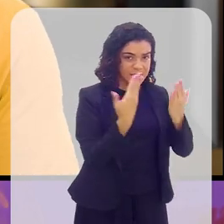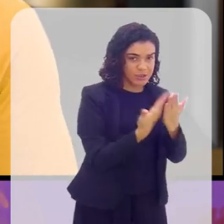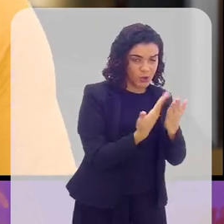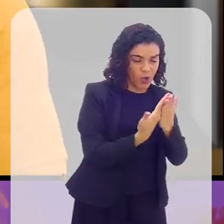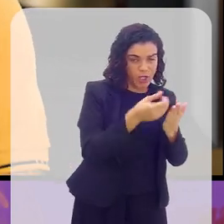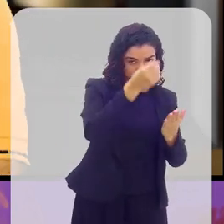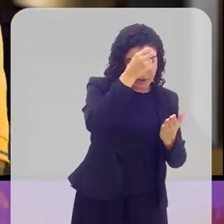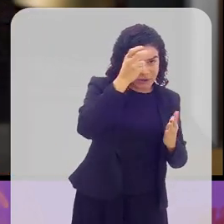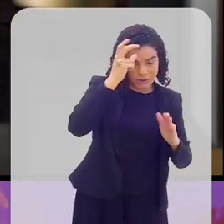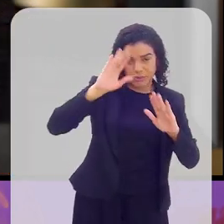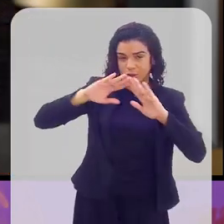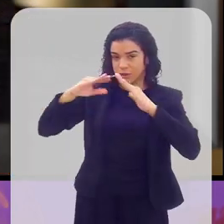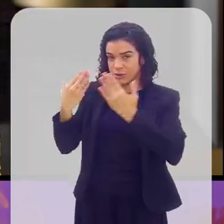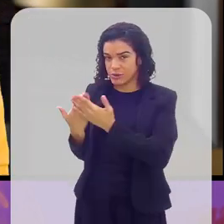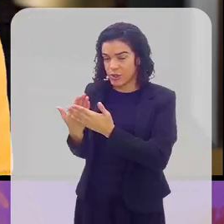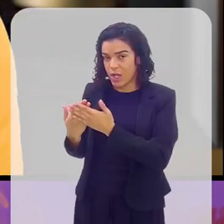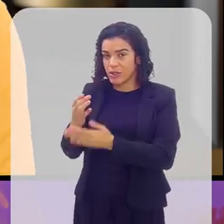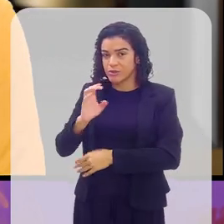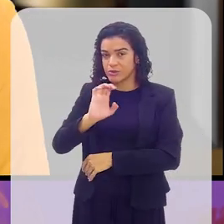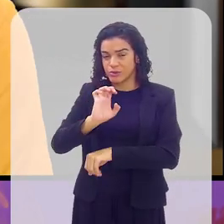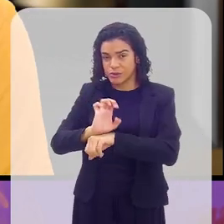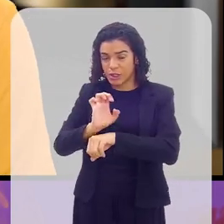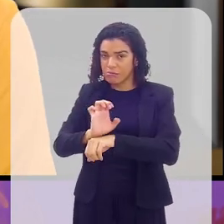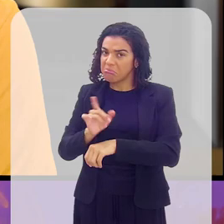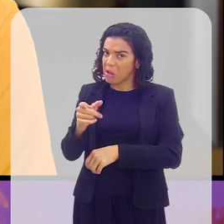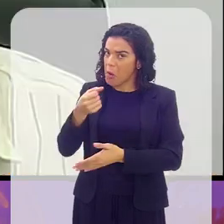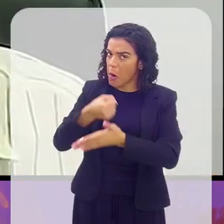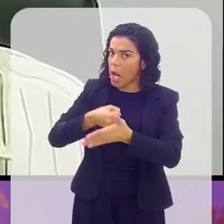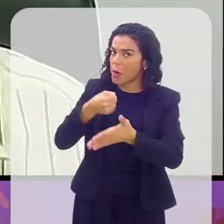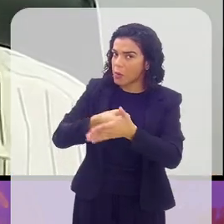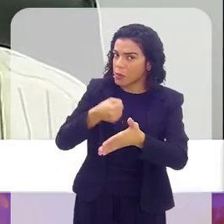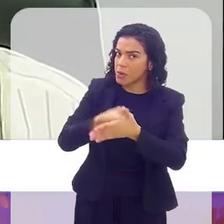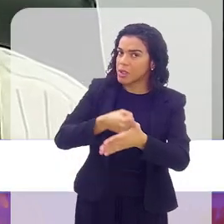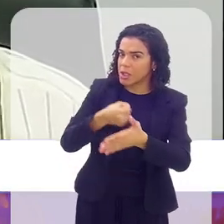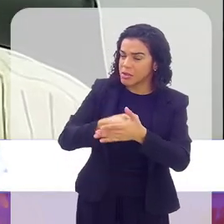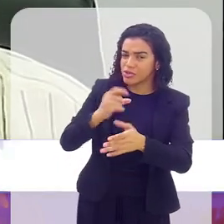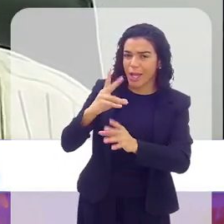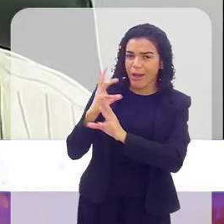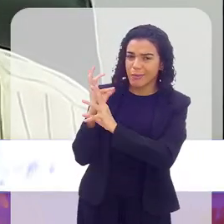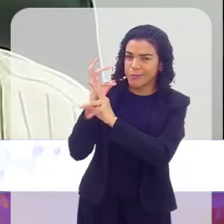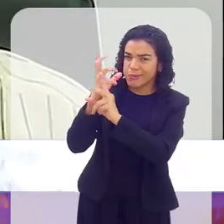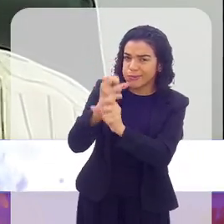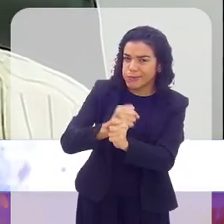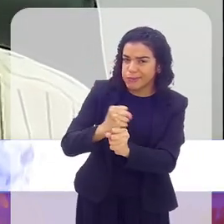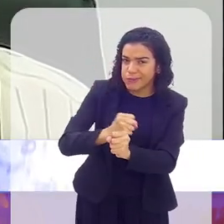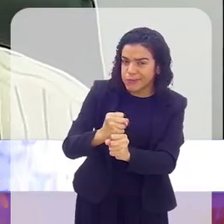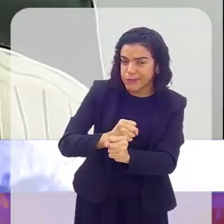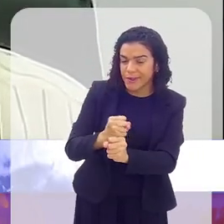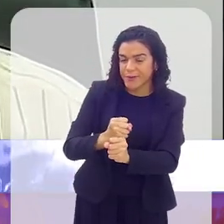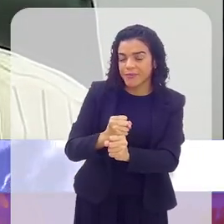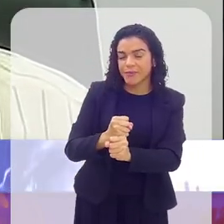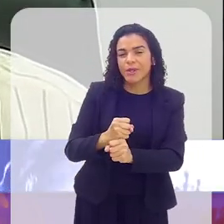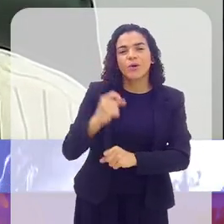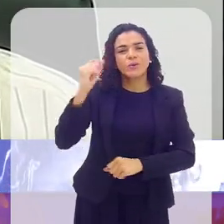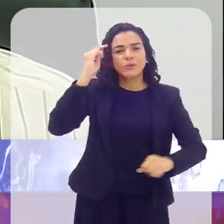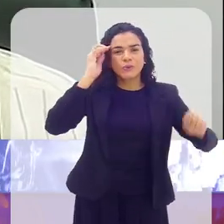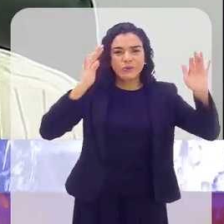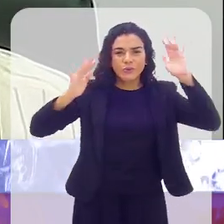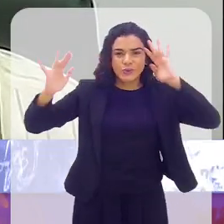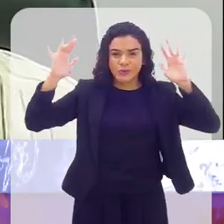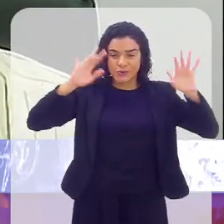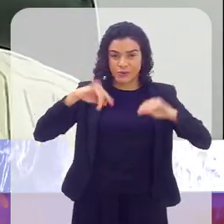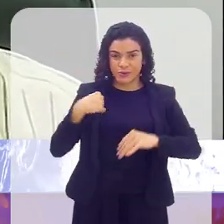município, como também nas escolas do Estado? Essa é uma luta histórica. Porque